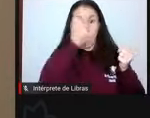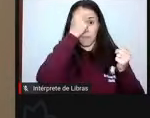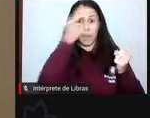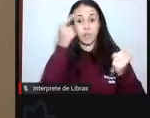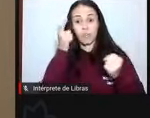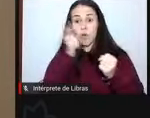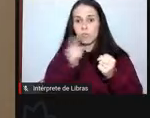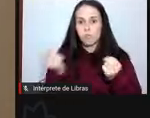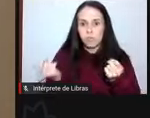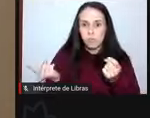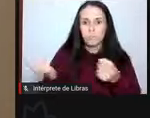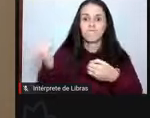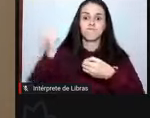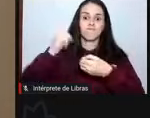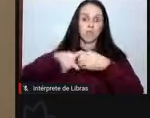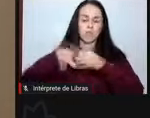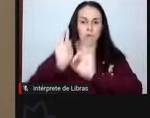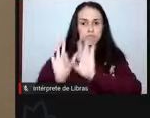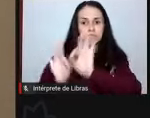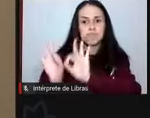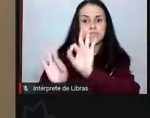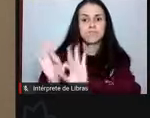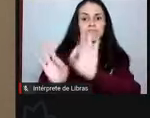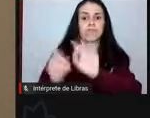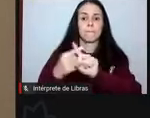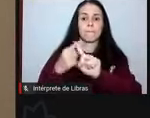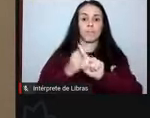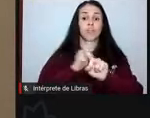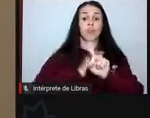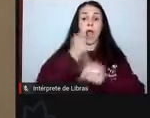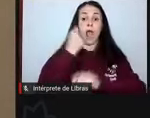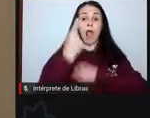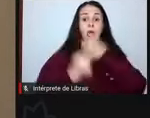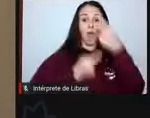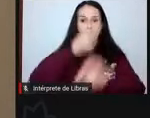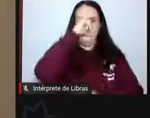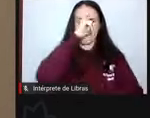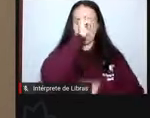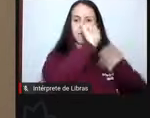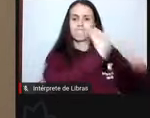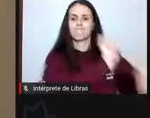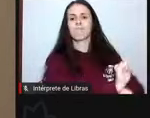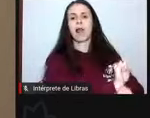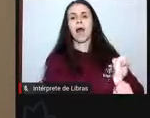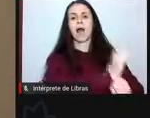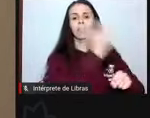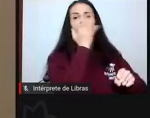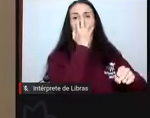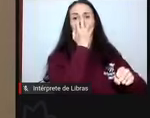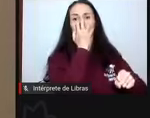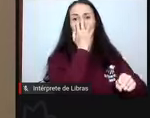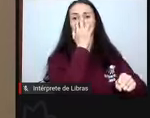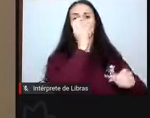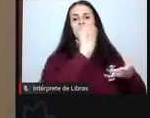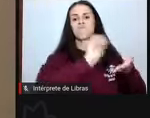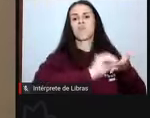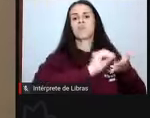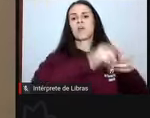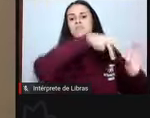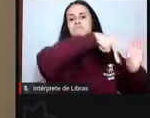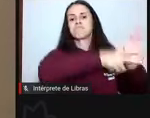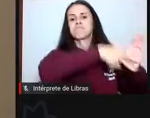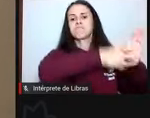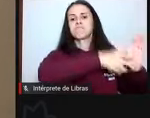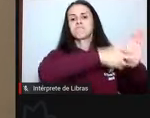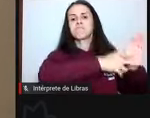encostados nas unidades de saúde da região, públicas ou privadas, por falta de manutenção. A universidade